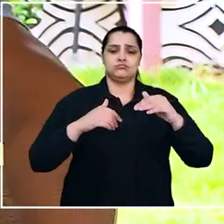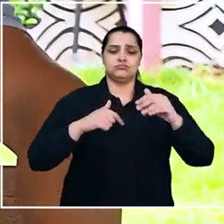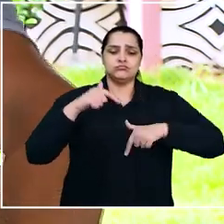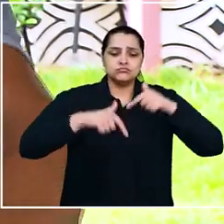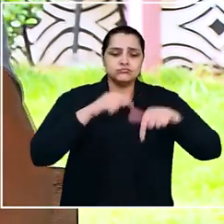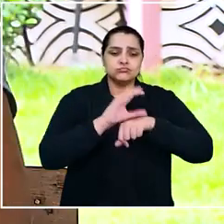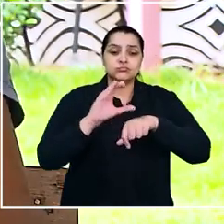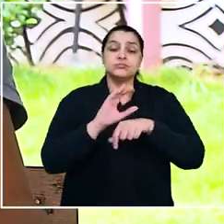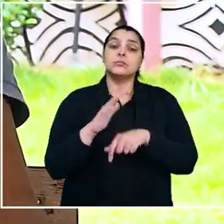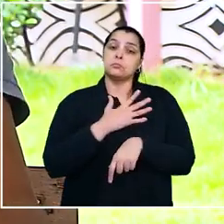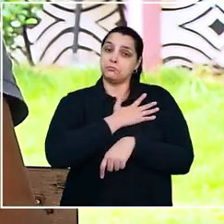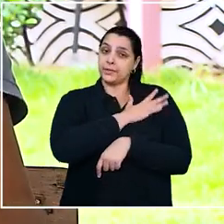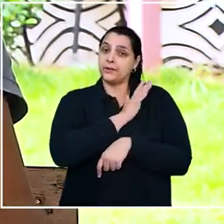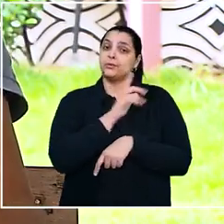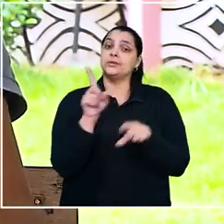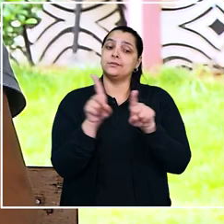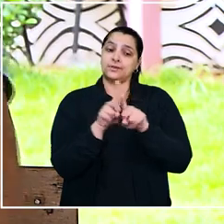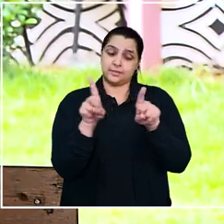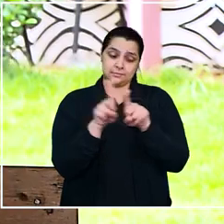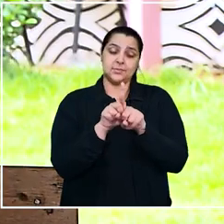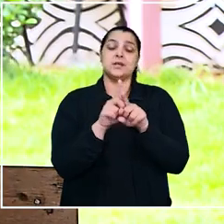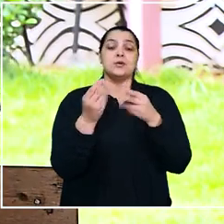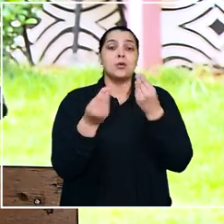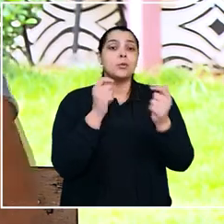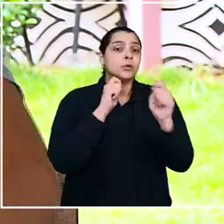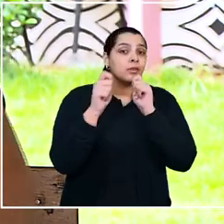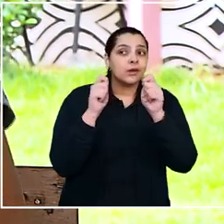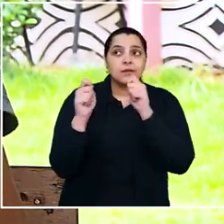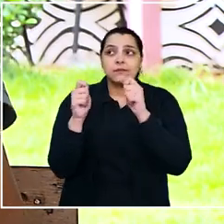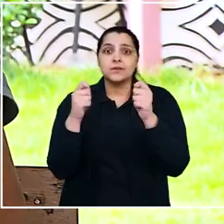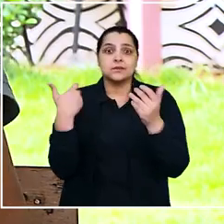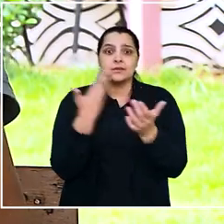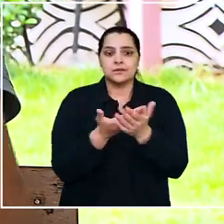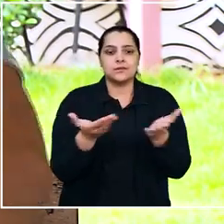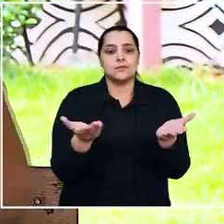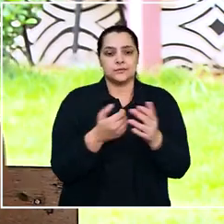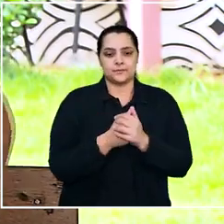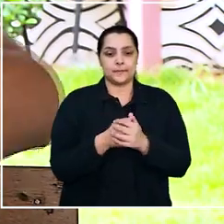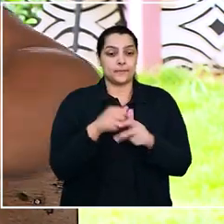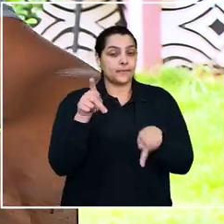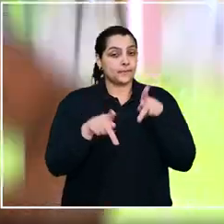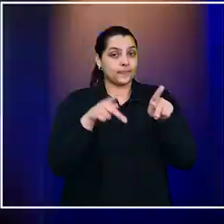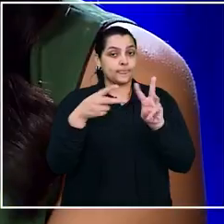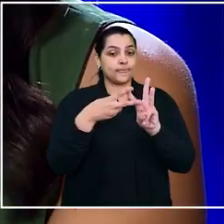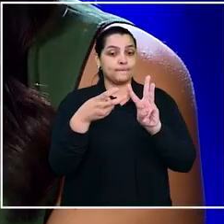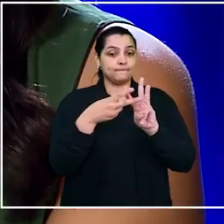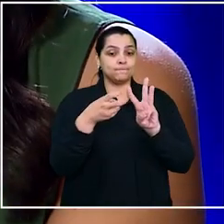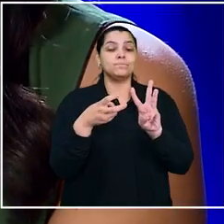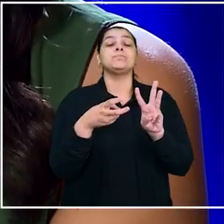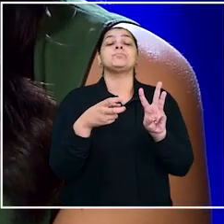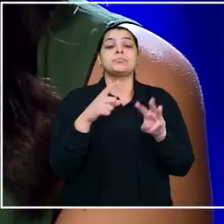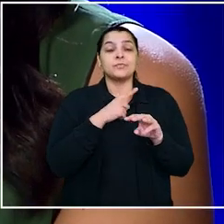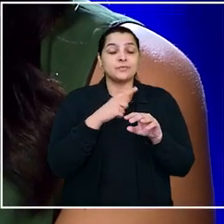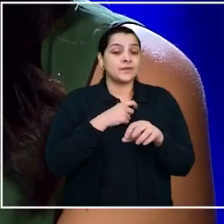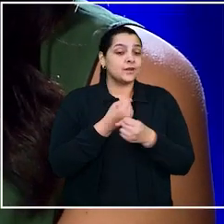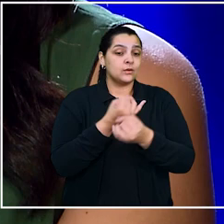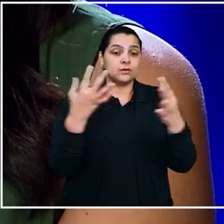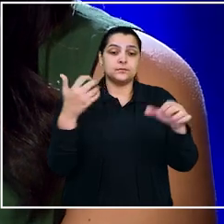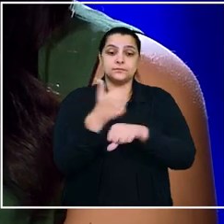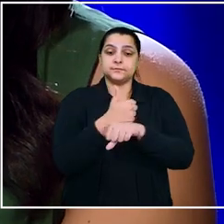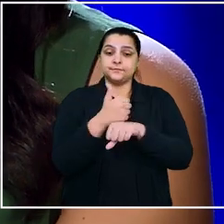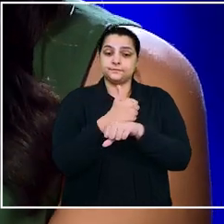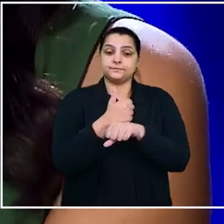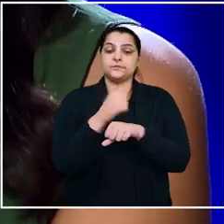urbanos, até os preconceitos que enfrentam em processos seletivos. Atualmente, população indígena tem o maior número de